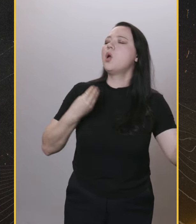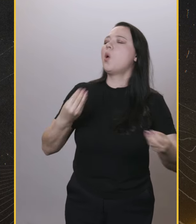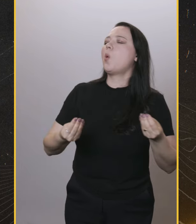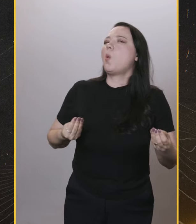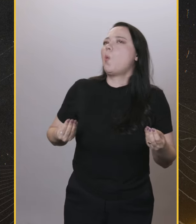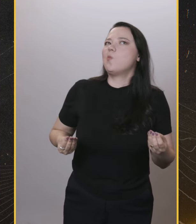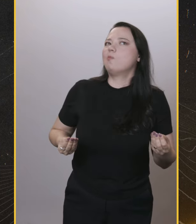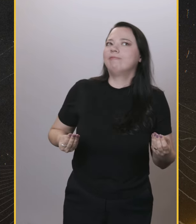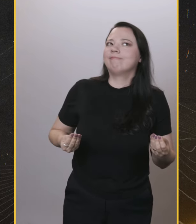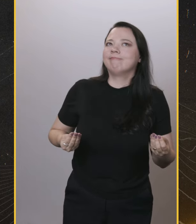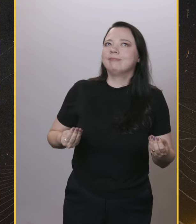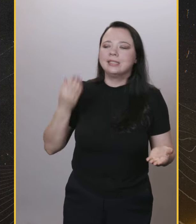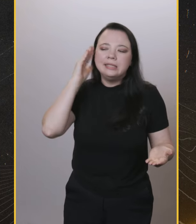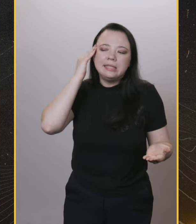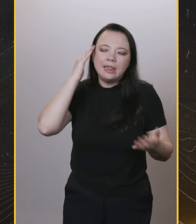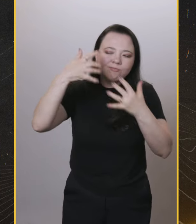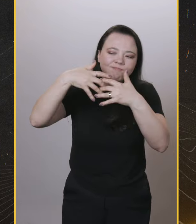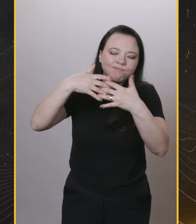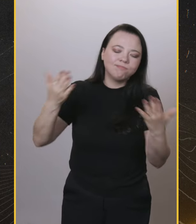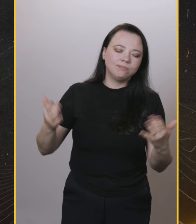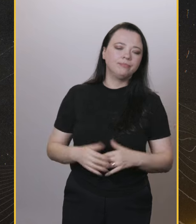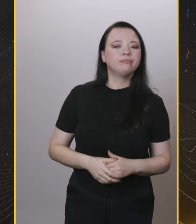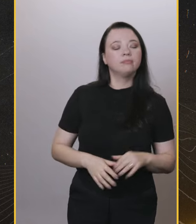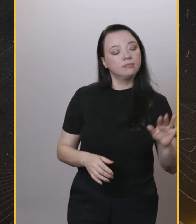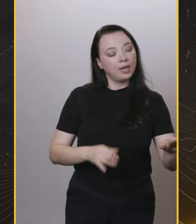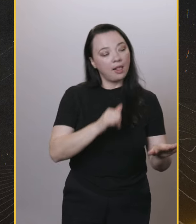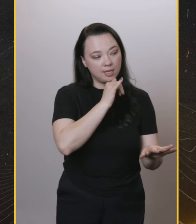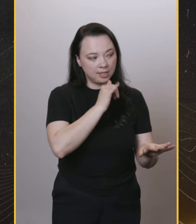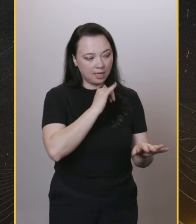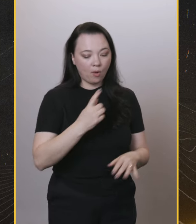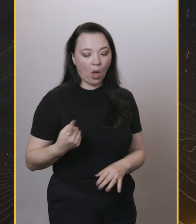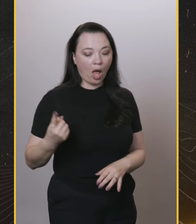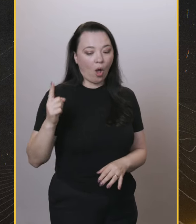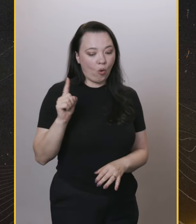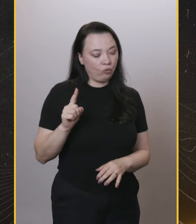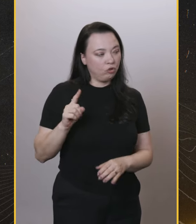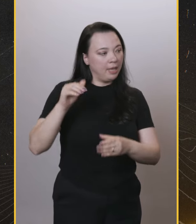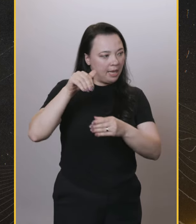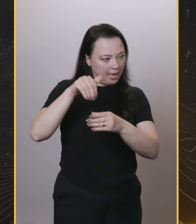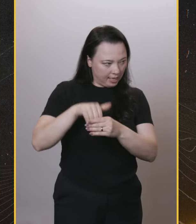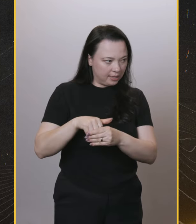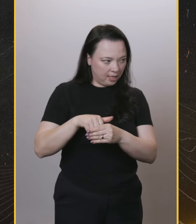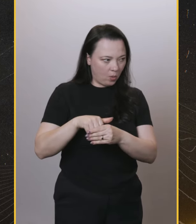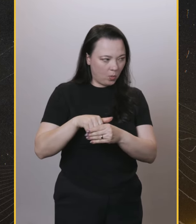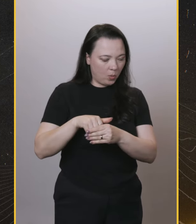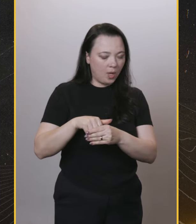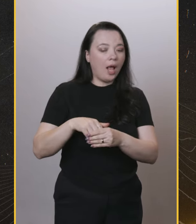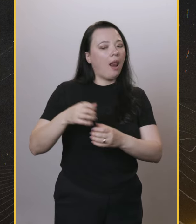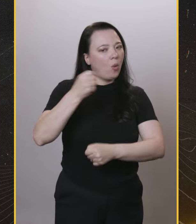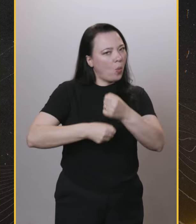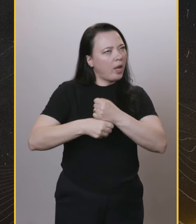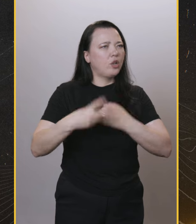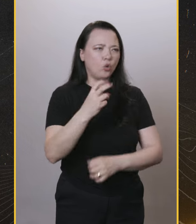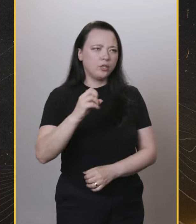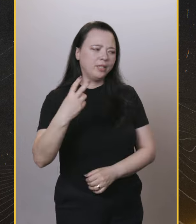Boulos, sabe? Boulos tá lá nos caras da esquerda. É outra parada, né? Extremo esquerda, É, como lidar com isso? Olha,